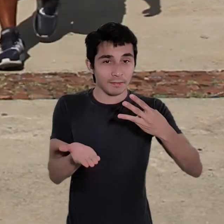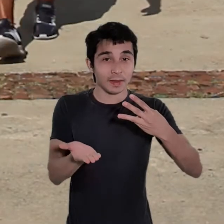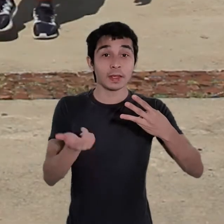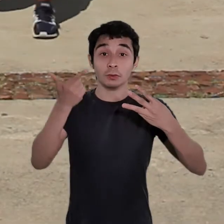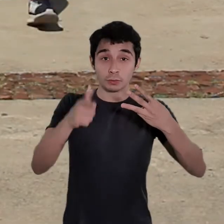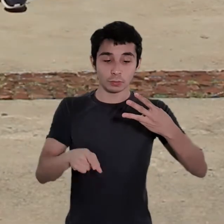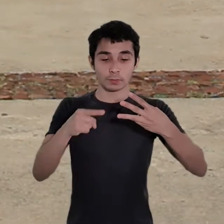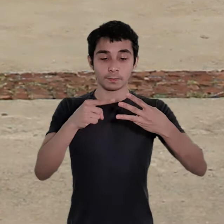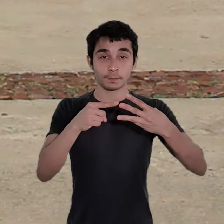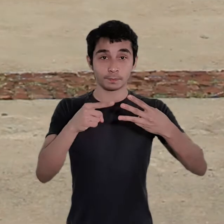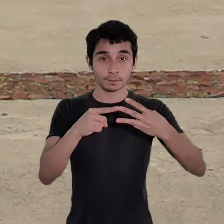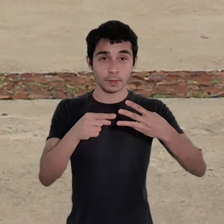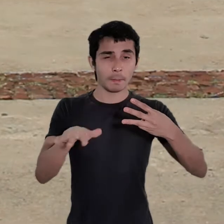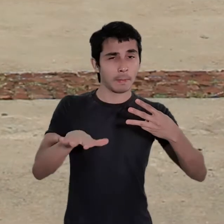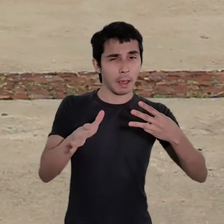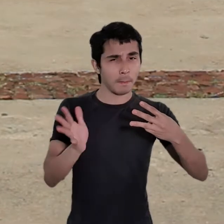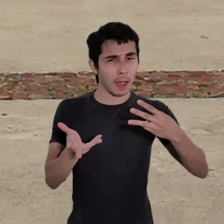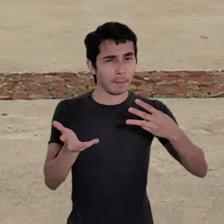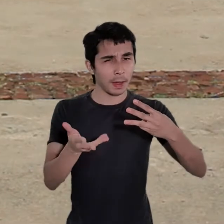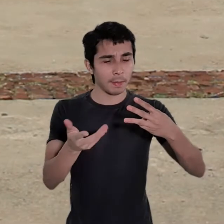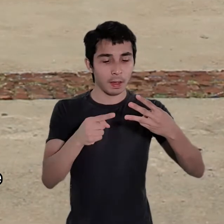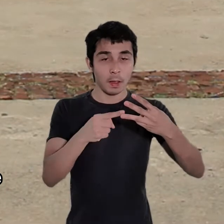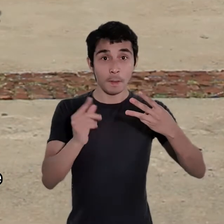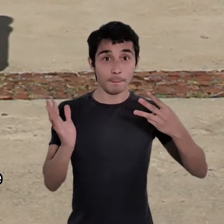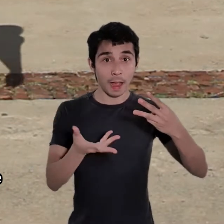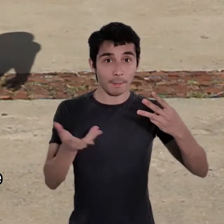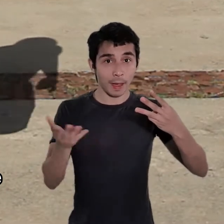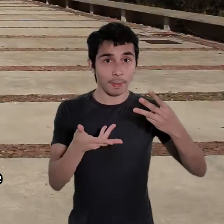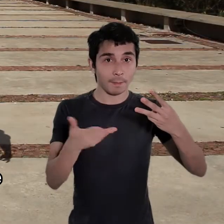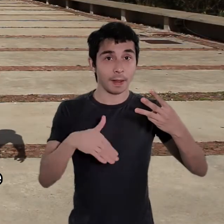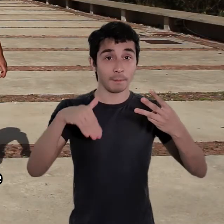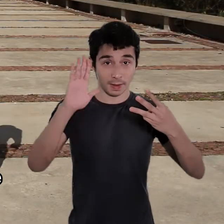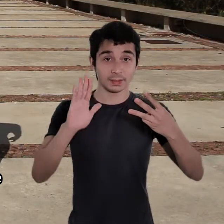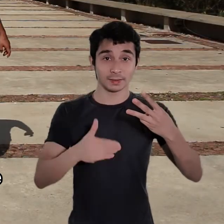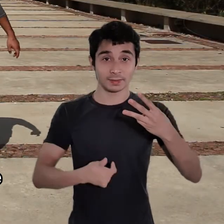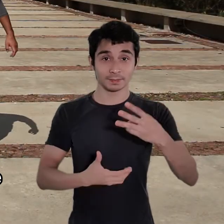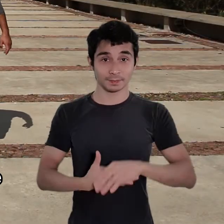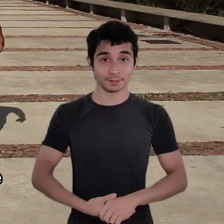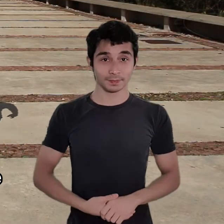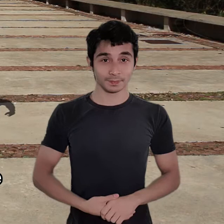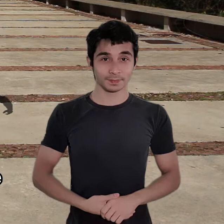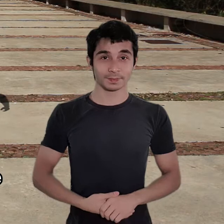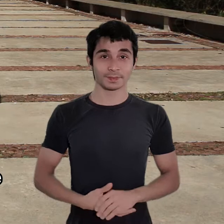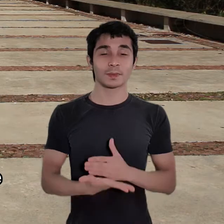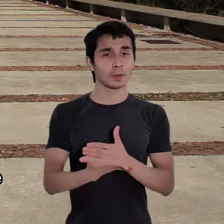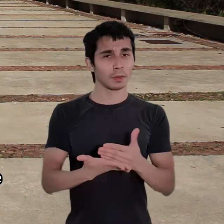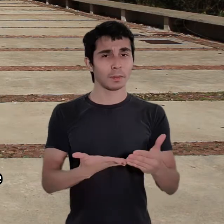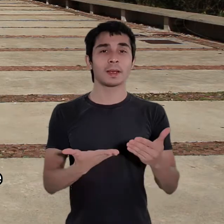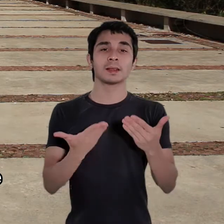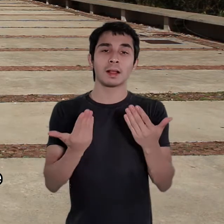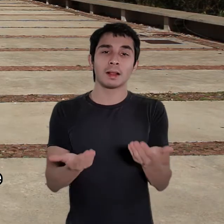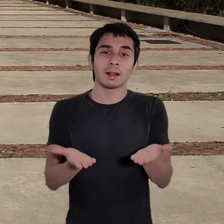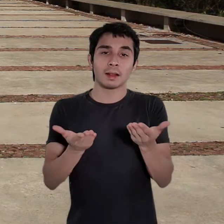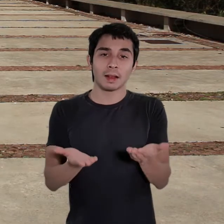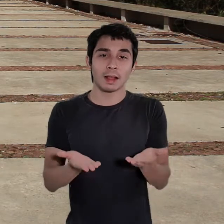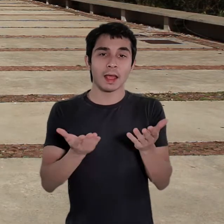voltas em uma segunda intensidade intermediária e depois mais 4 voltas em uma intensidade um pouco mais alta. Pode começar a